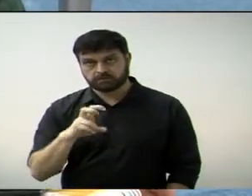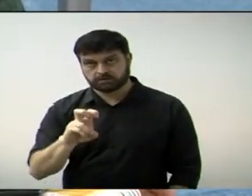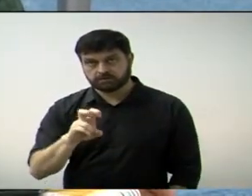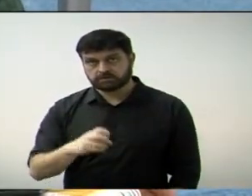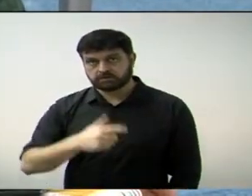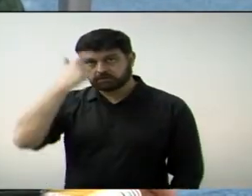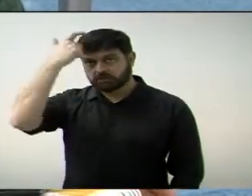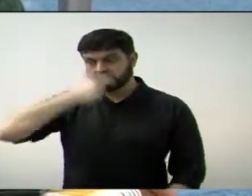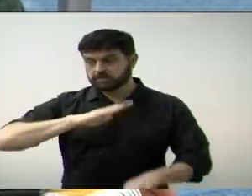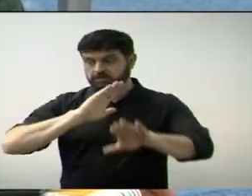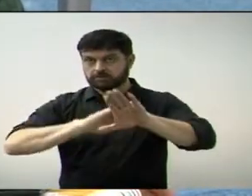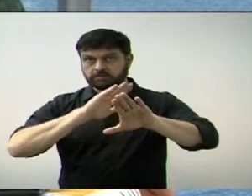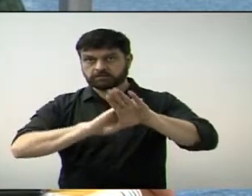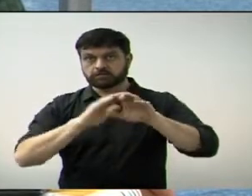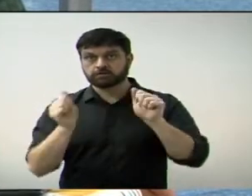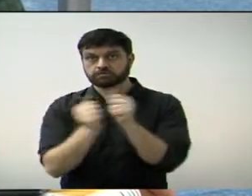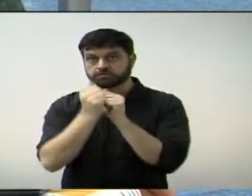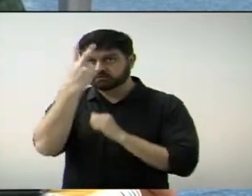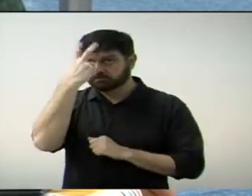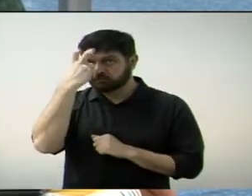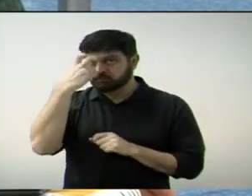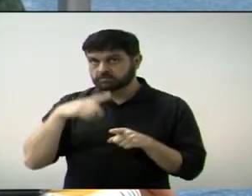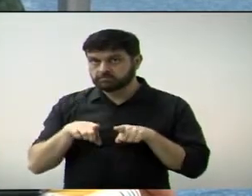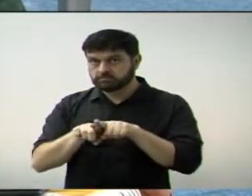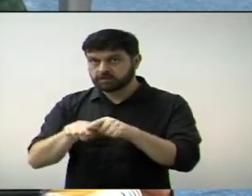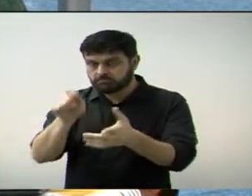minha e do vereador Fábio Valadão.